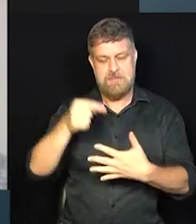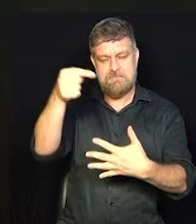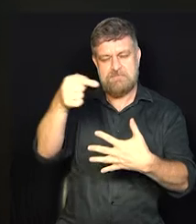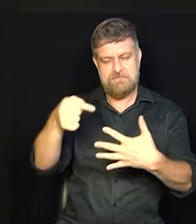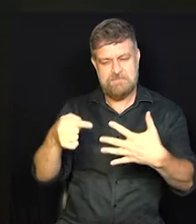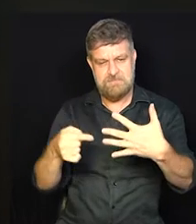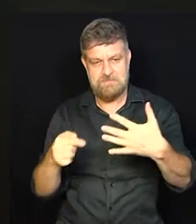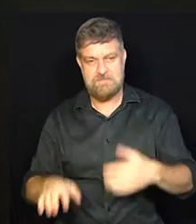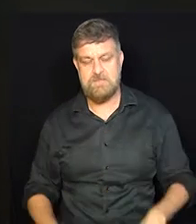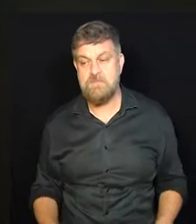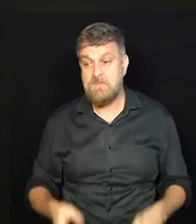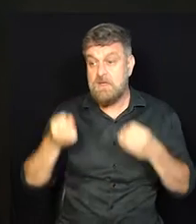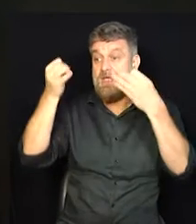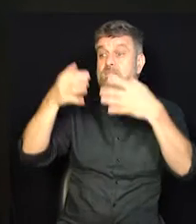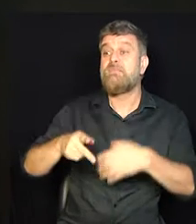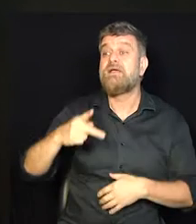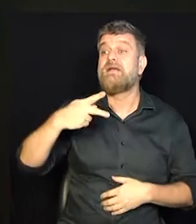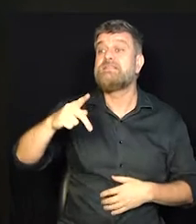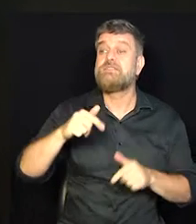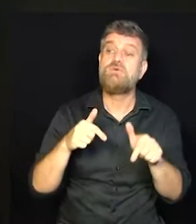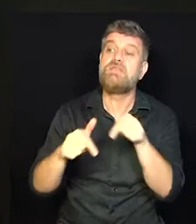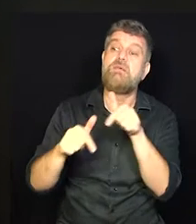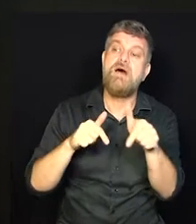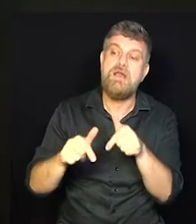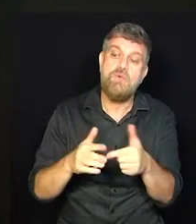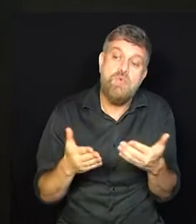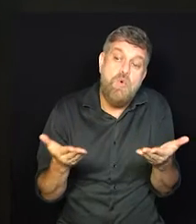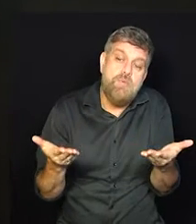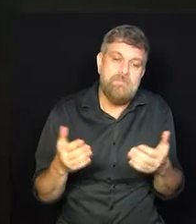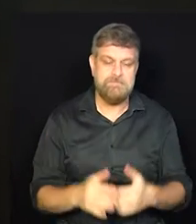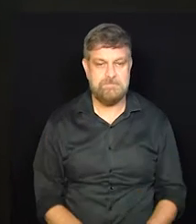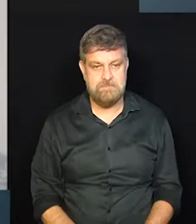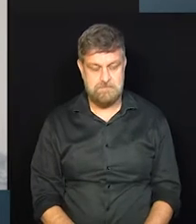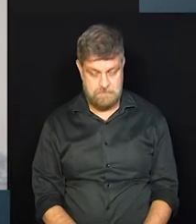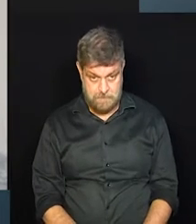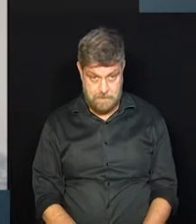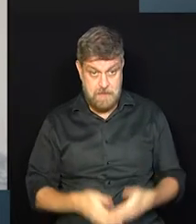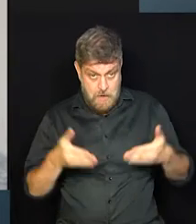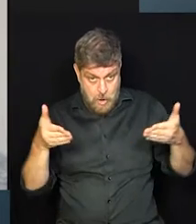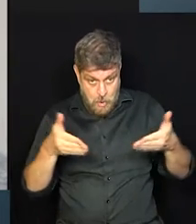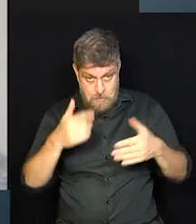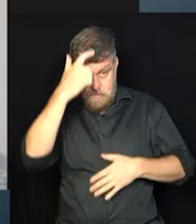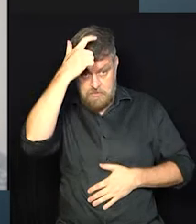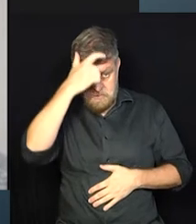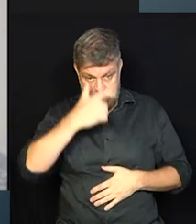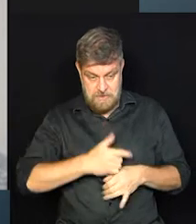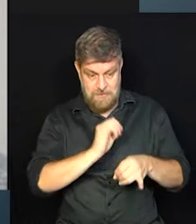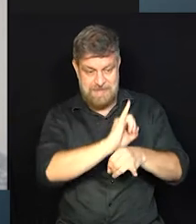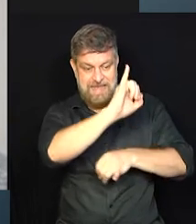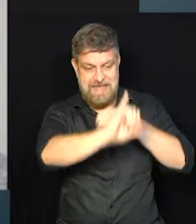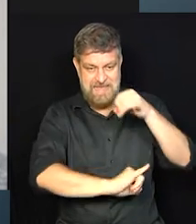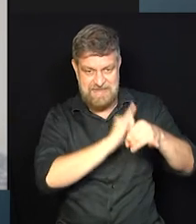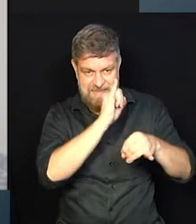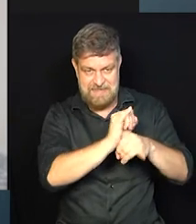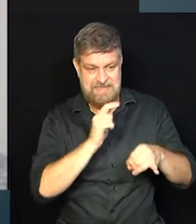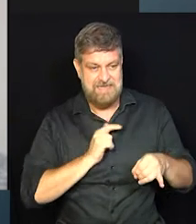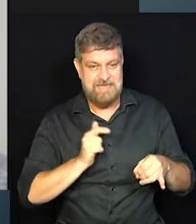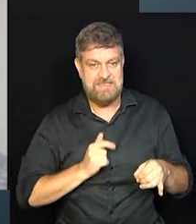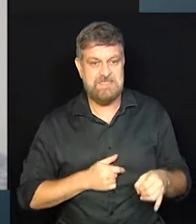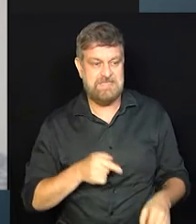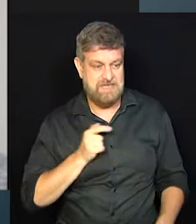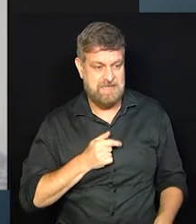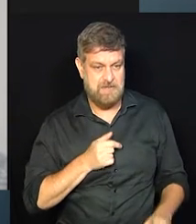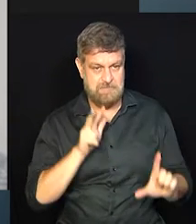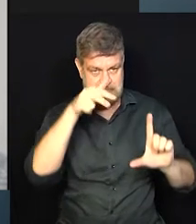Fala um pouco mais do seu negócio. Tá. Hoje, eu trabalho como produtora digital, desde